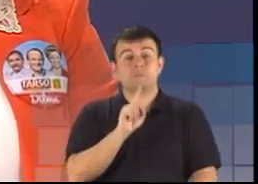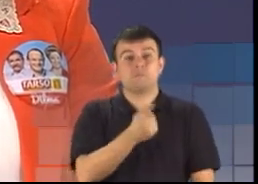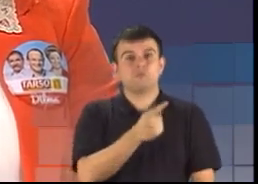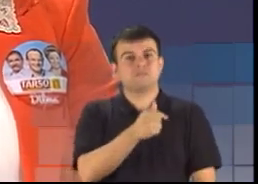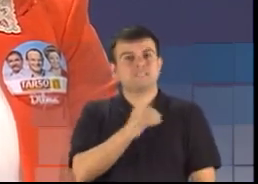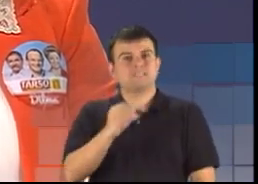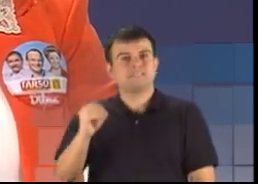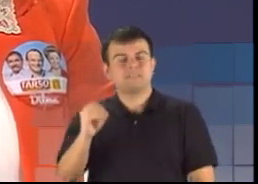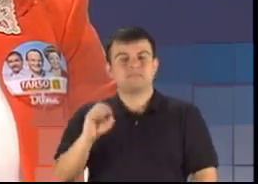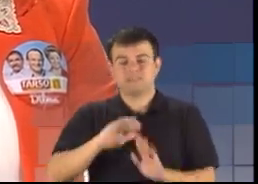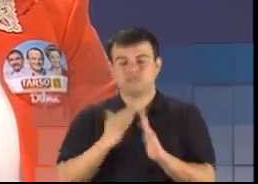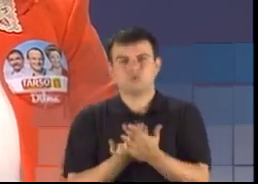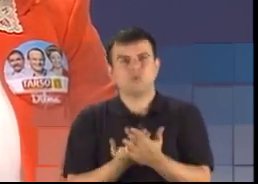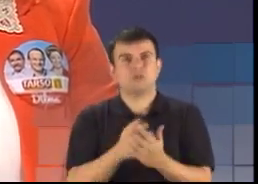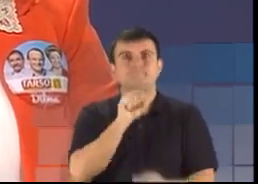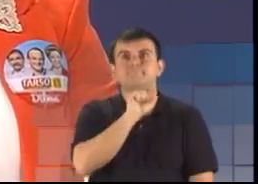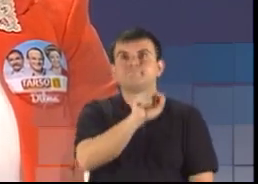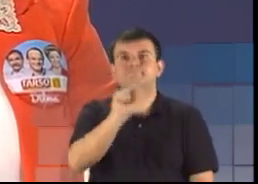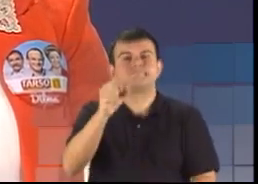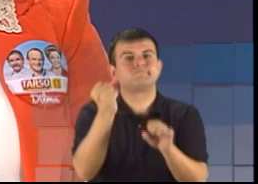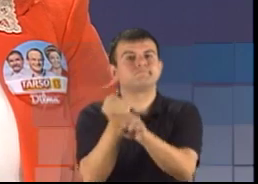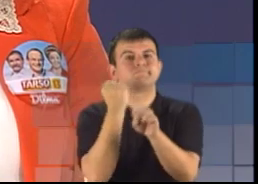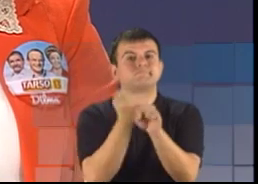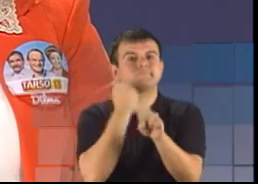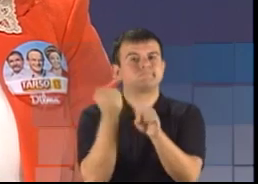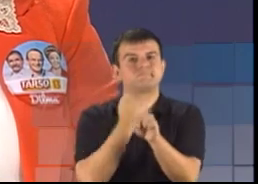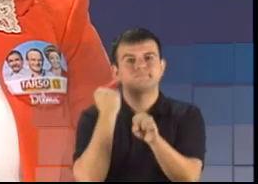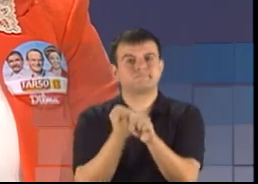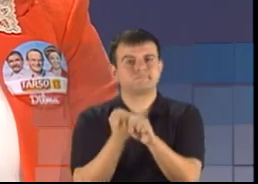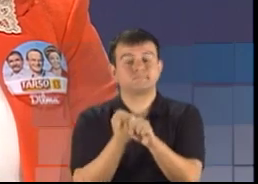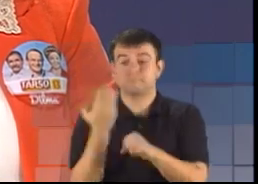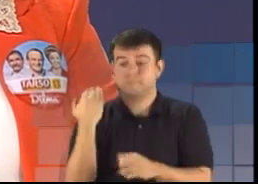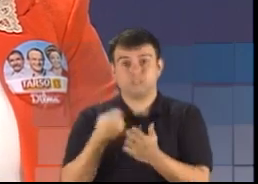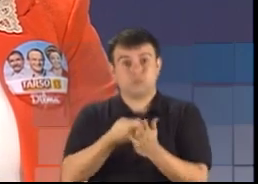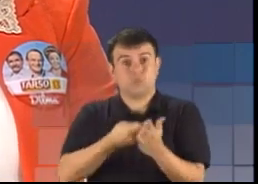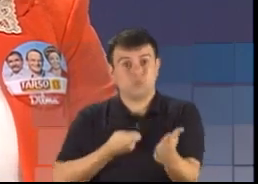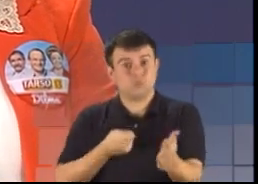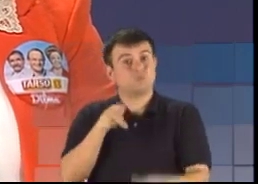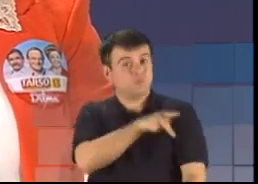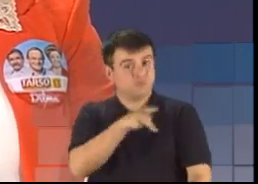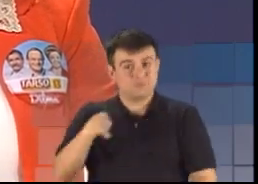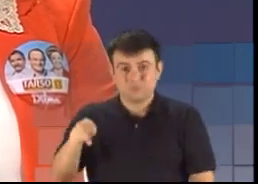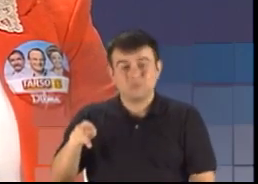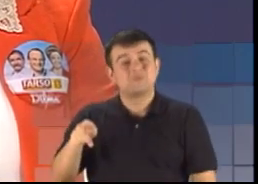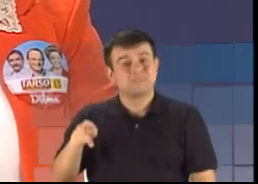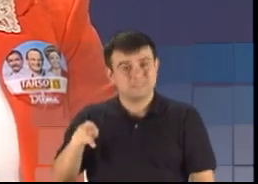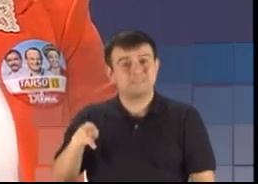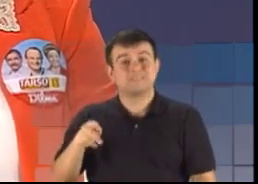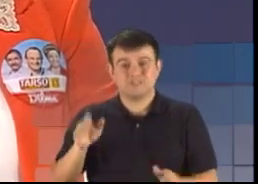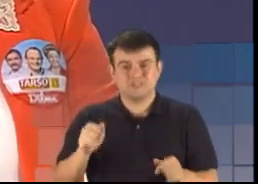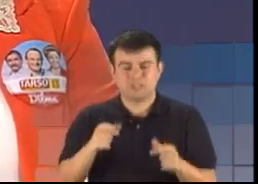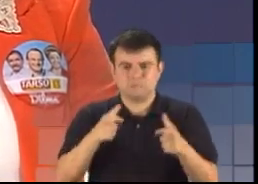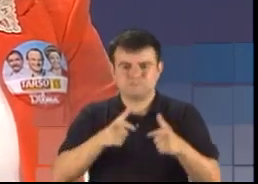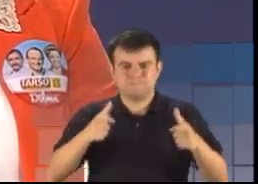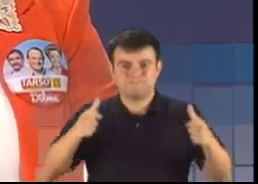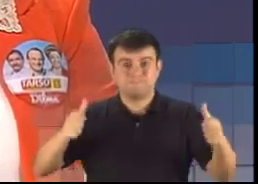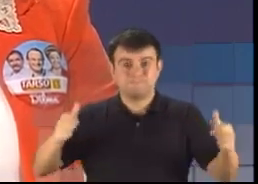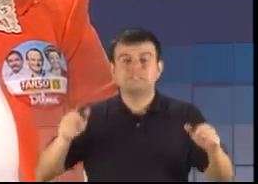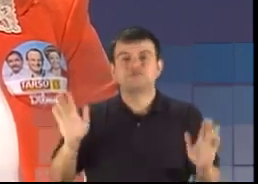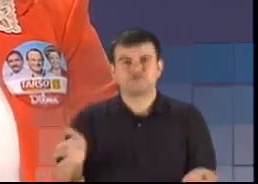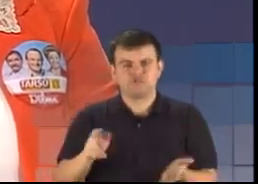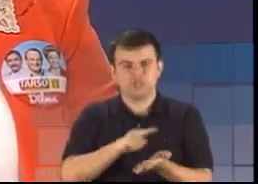reformamos essas escolas. Nós fizemos concursos de professores, trouxemos mais professores já nomeados.